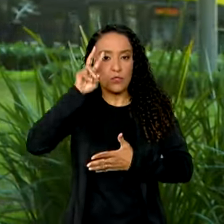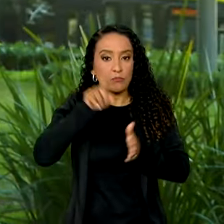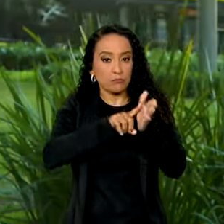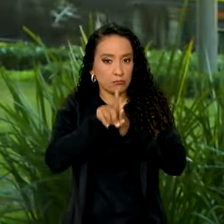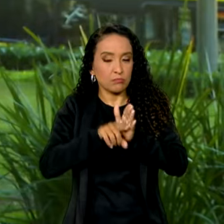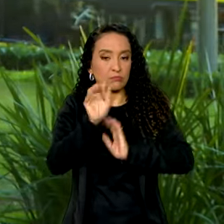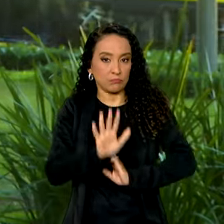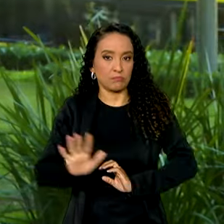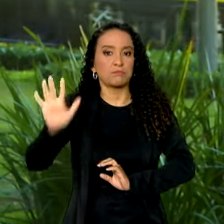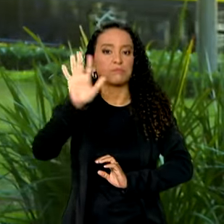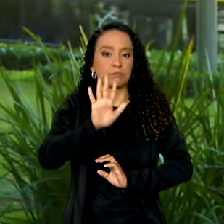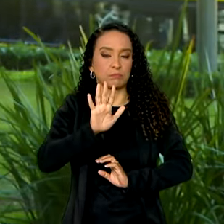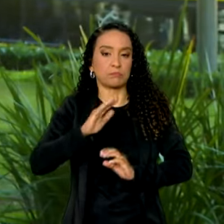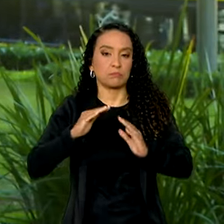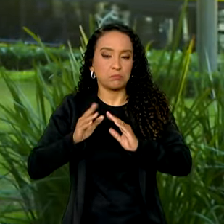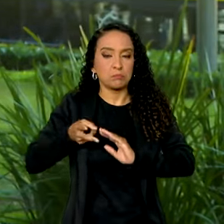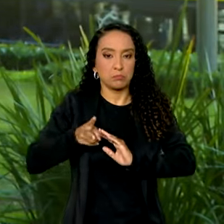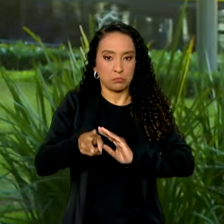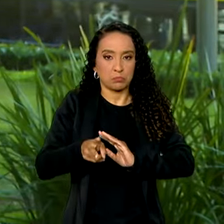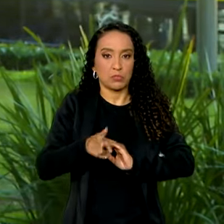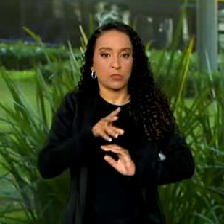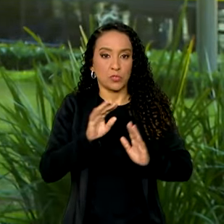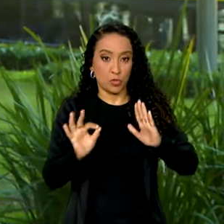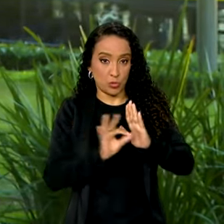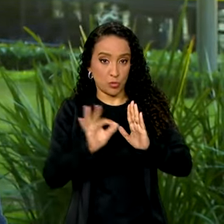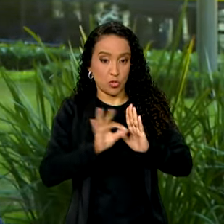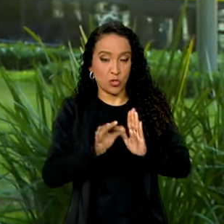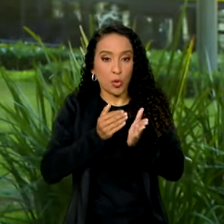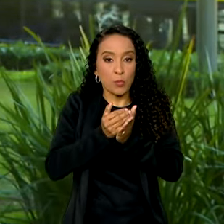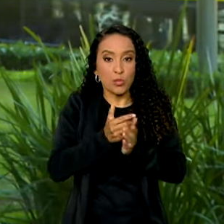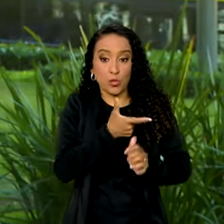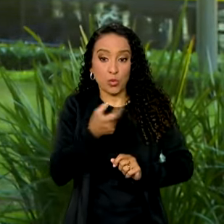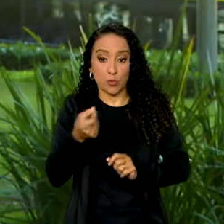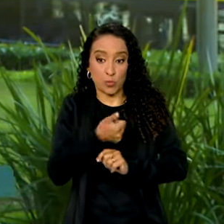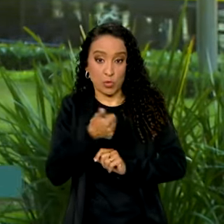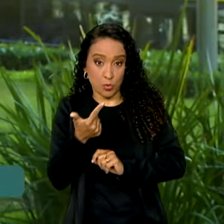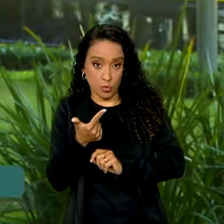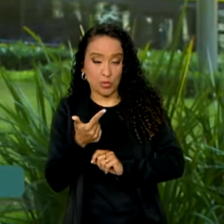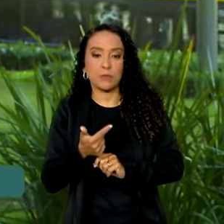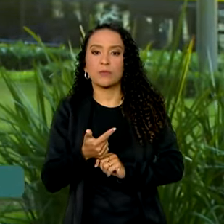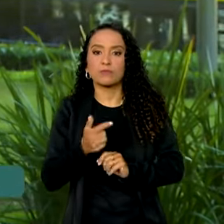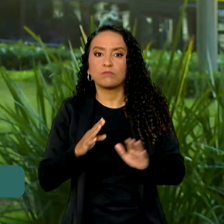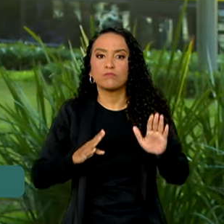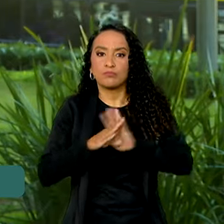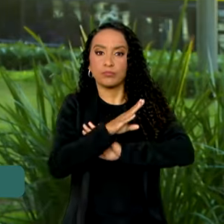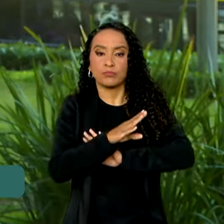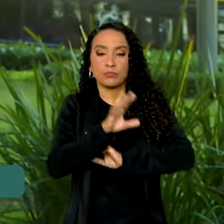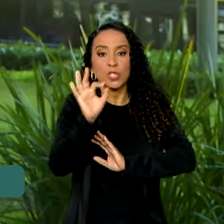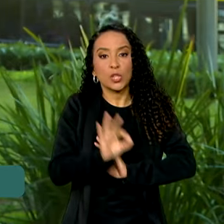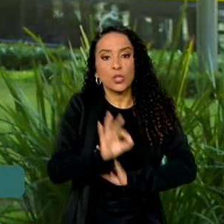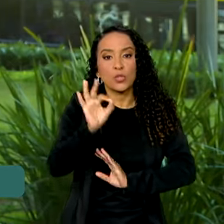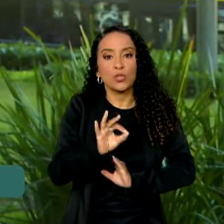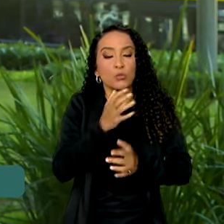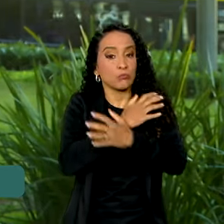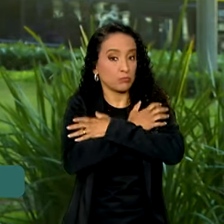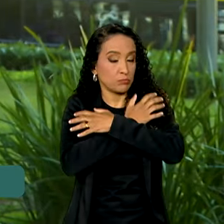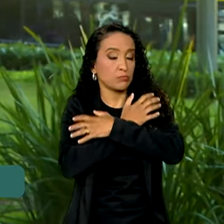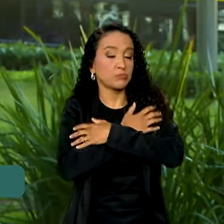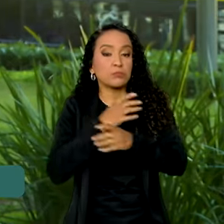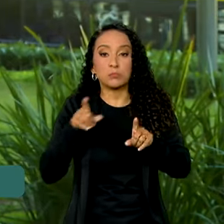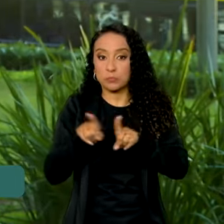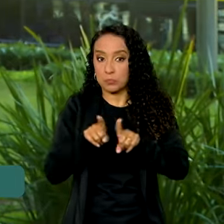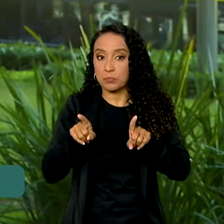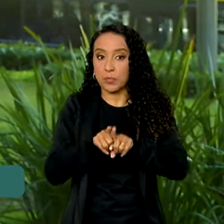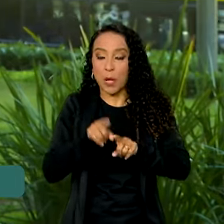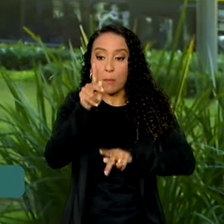nacional por amostra de domicílios contínua do IBGE, iniciada em 2012, recorde na taxa de desocupação e